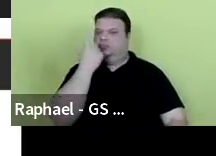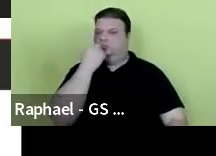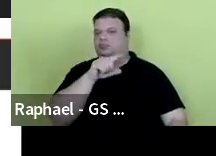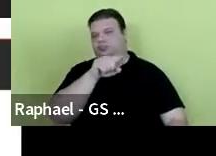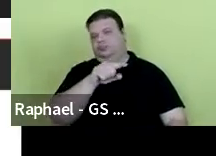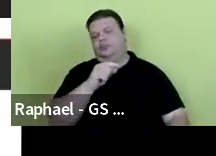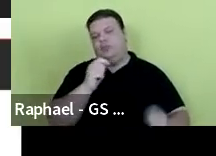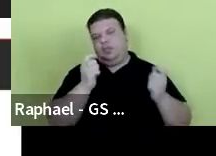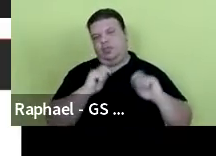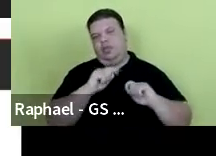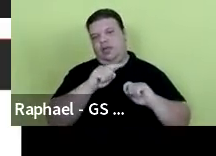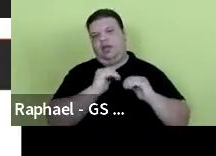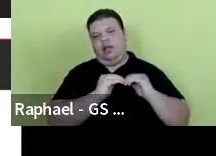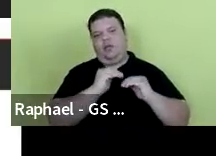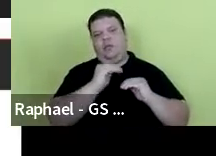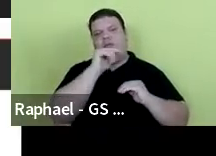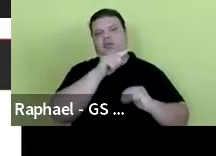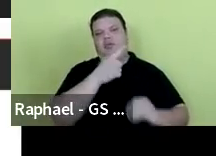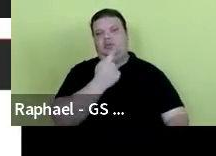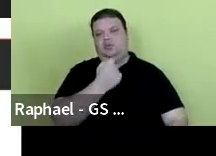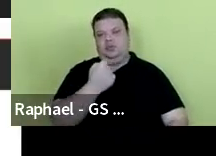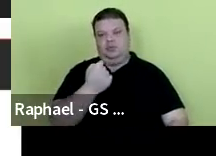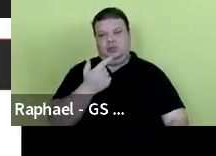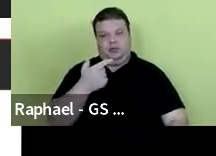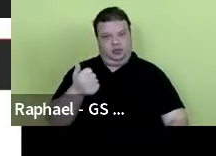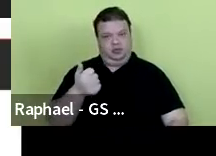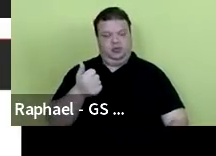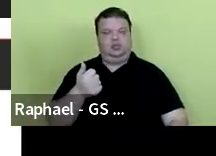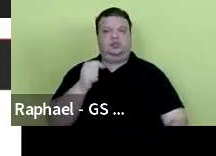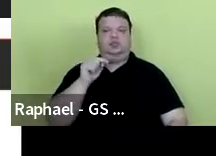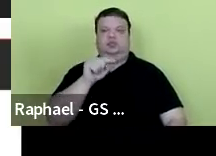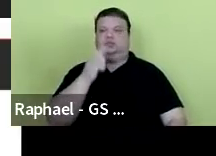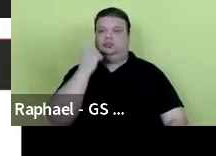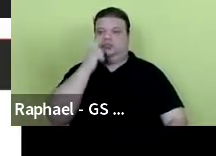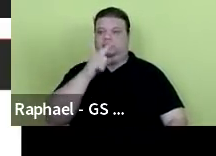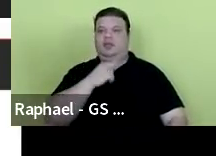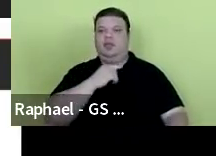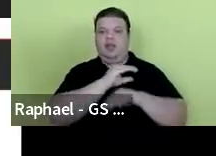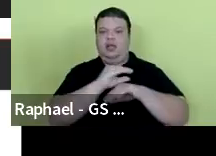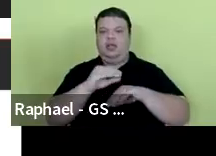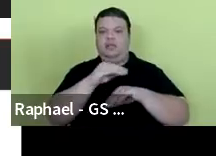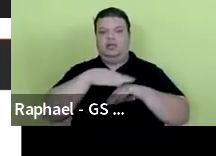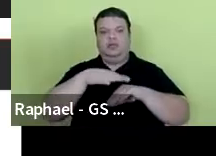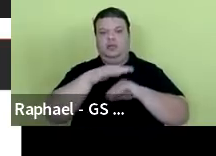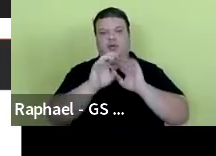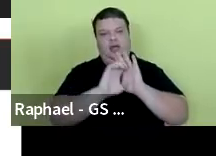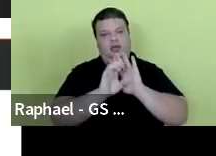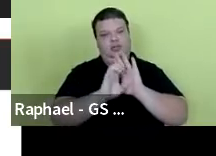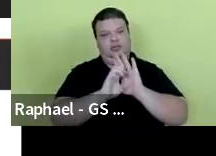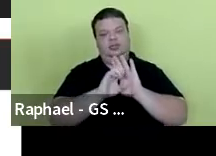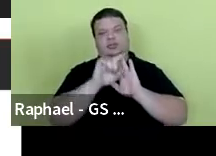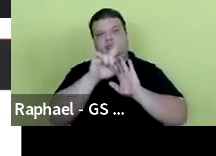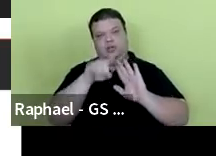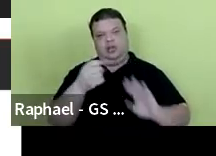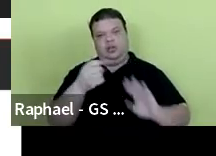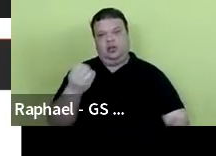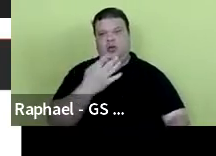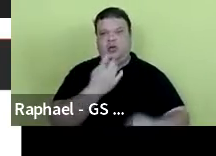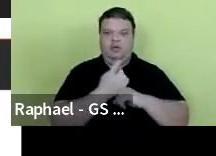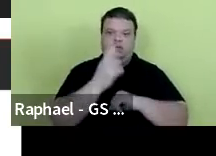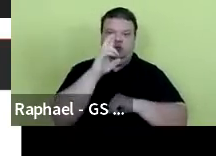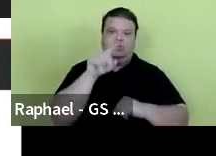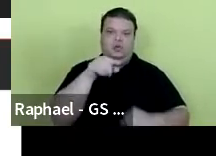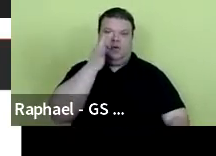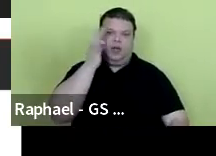esse aumento, em 2021, o lançamento de um edital para os novos doutores ou recém